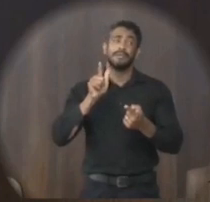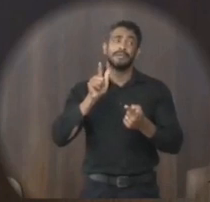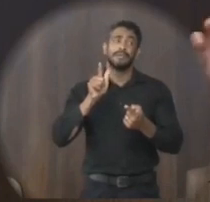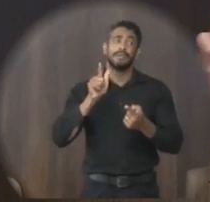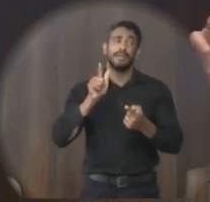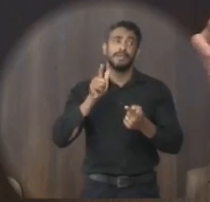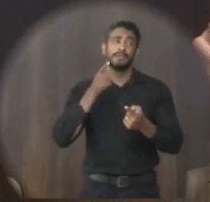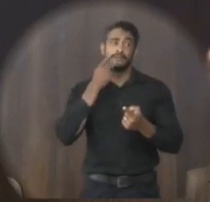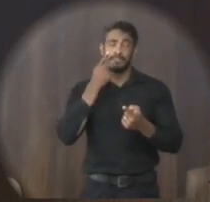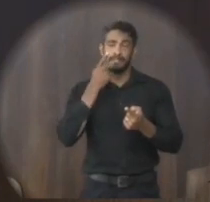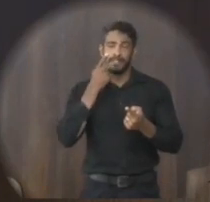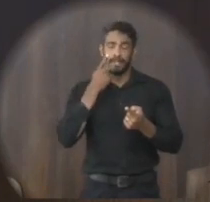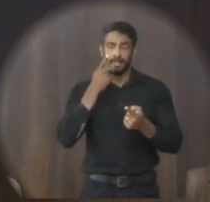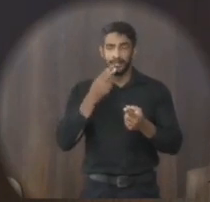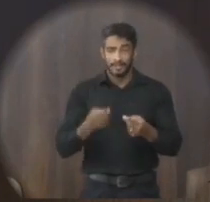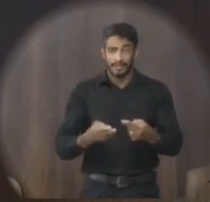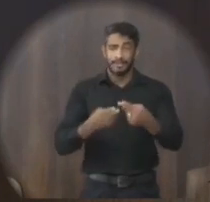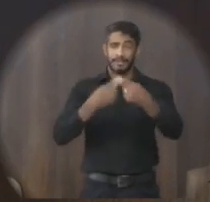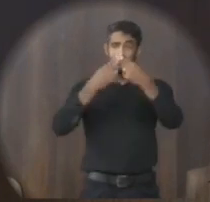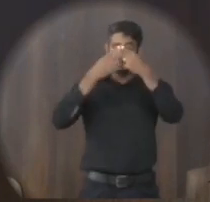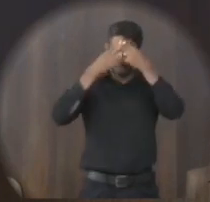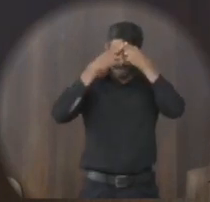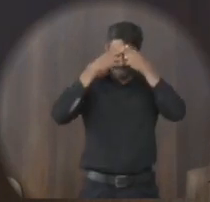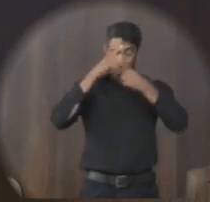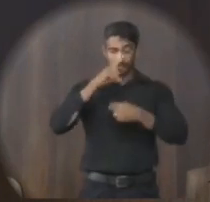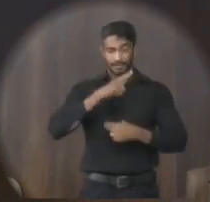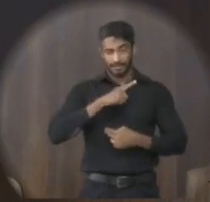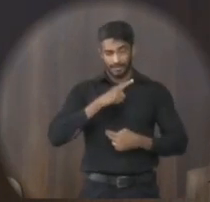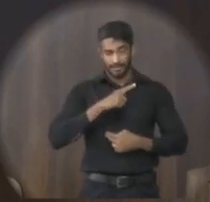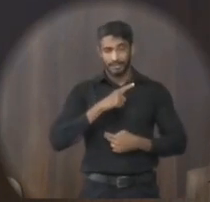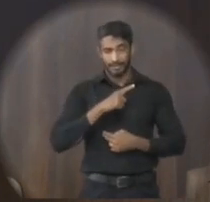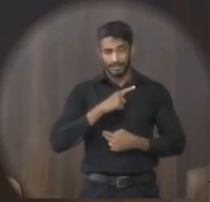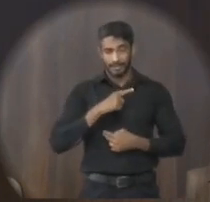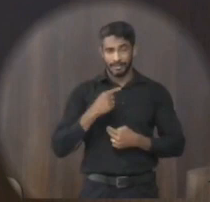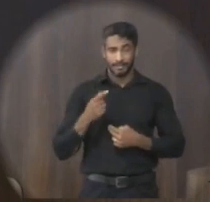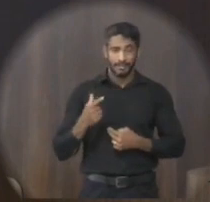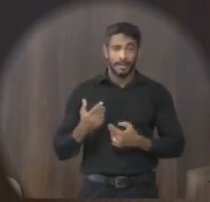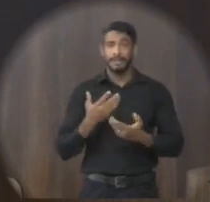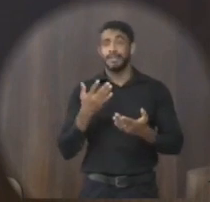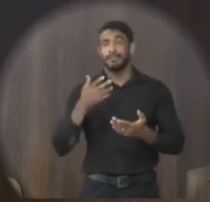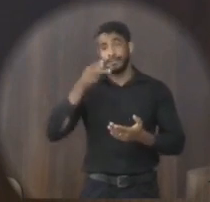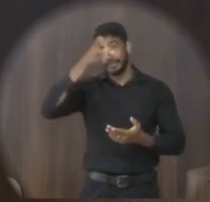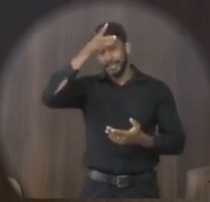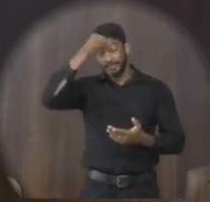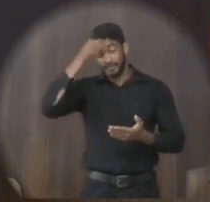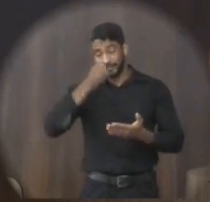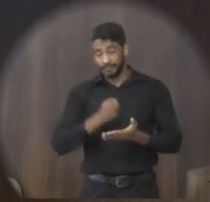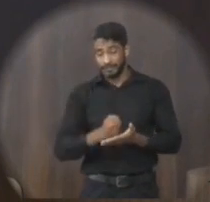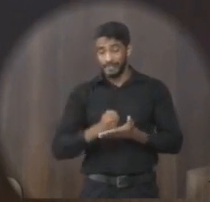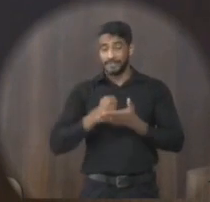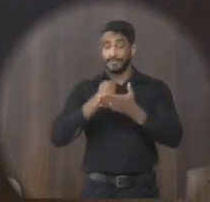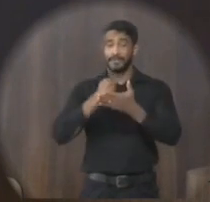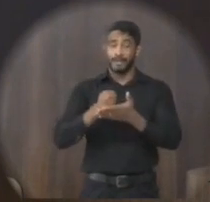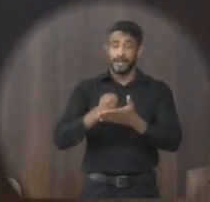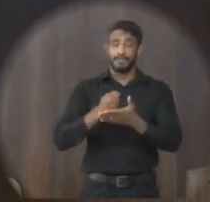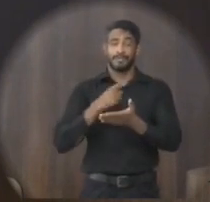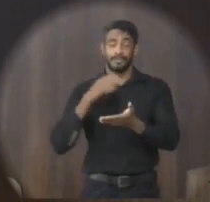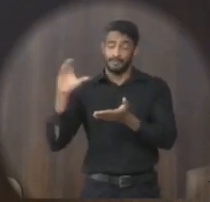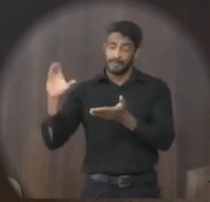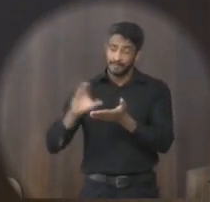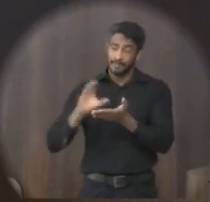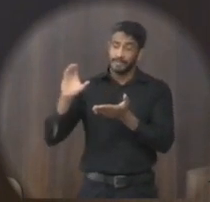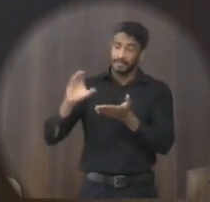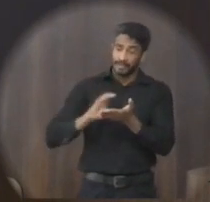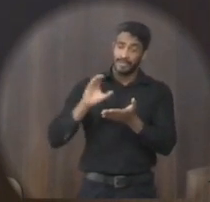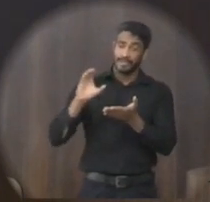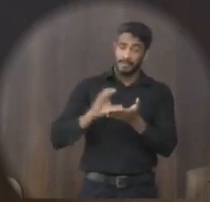vamos dizer, esse trauma que já criou na gente, até quando a prefeitura vai nos amparar, até quando a gente vai ficar recebendo o TAC,